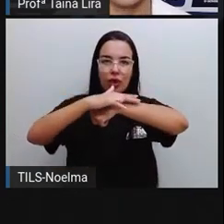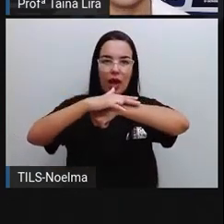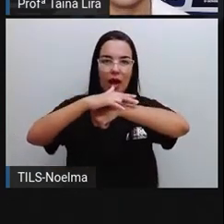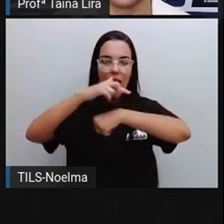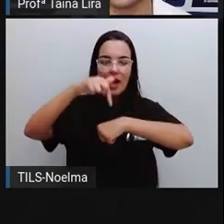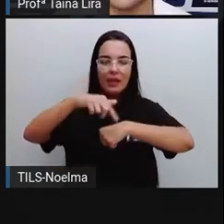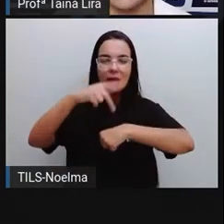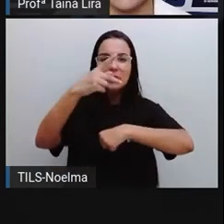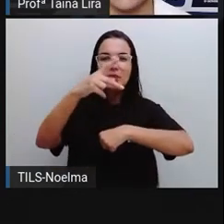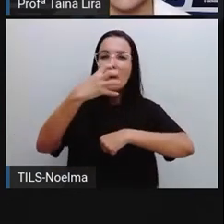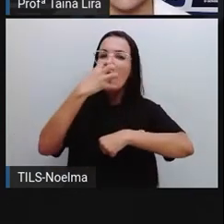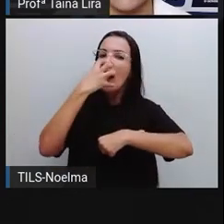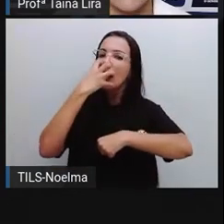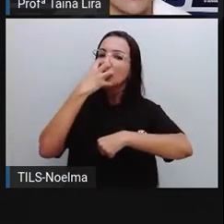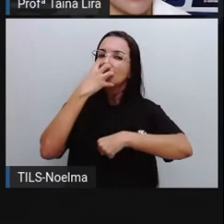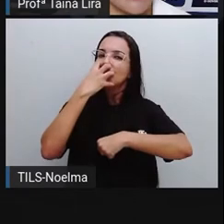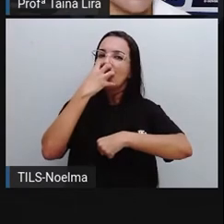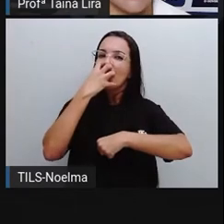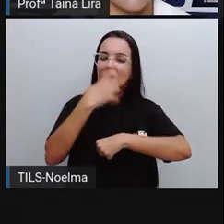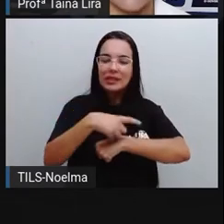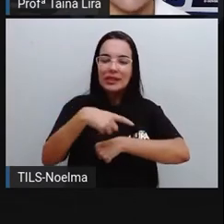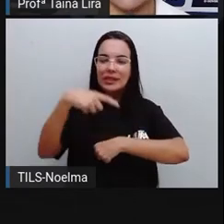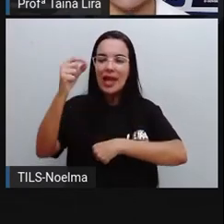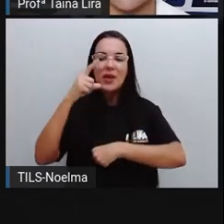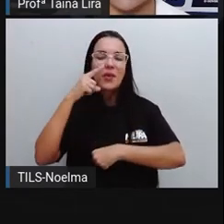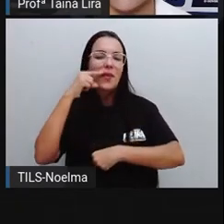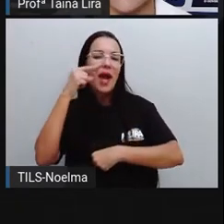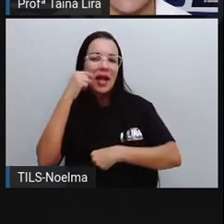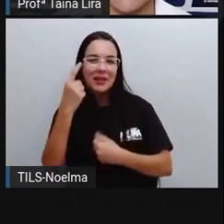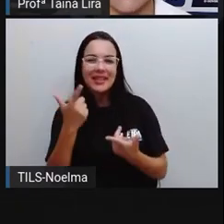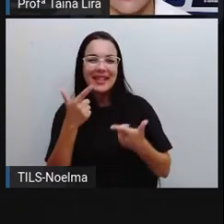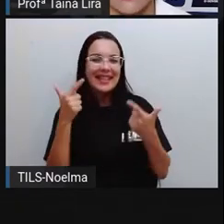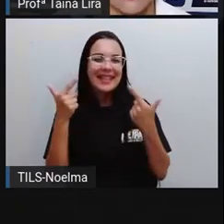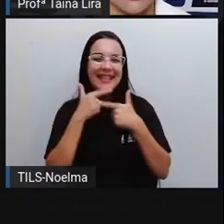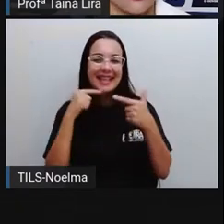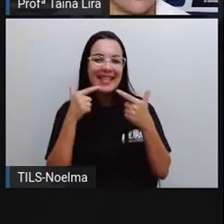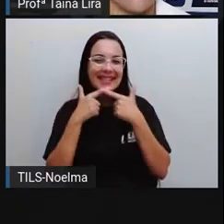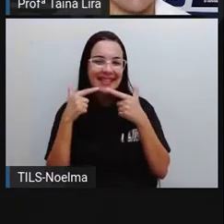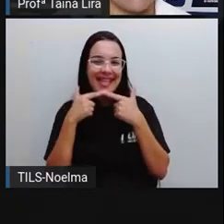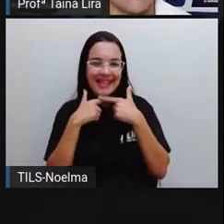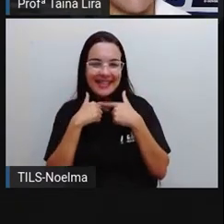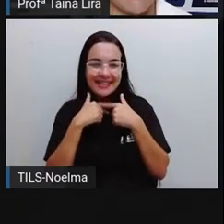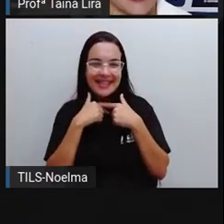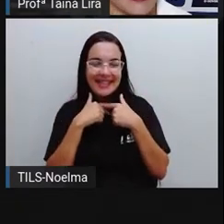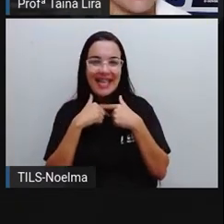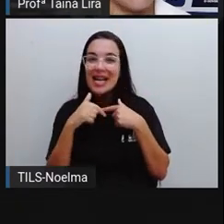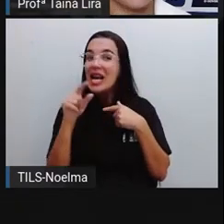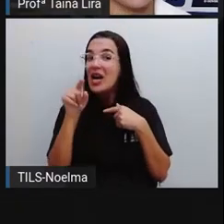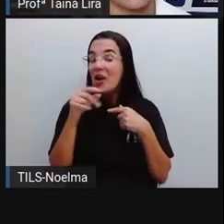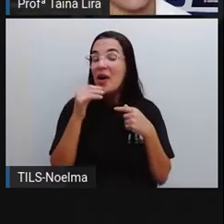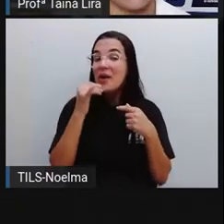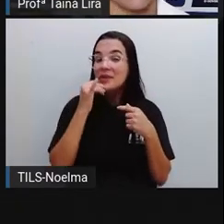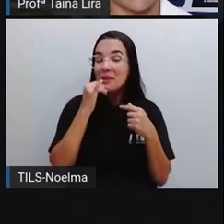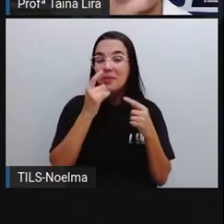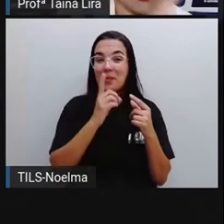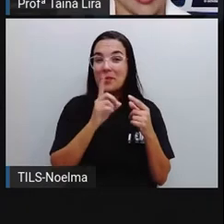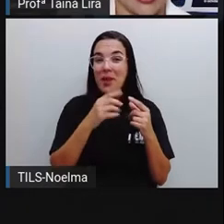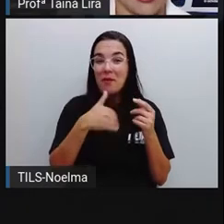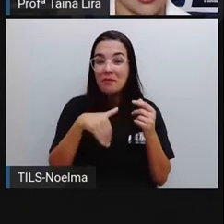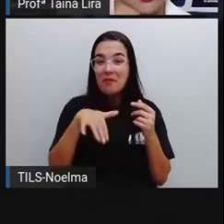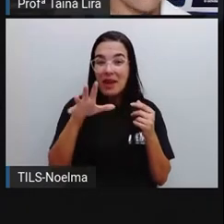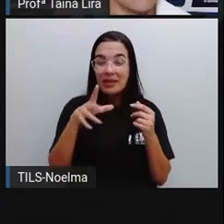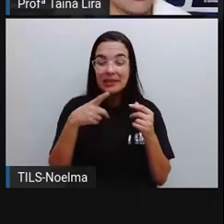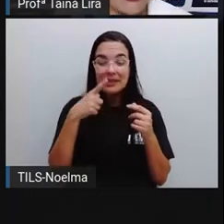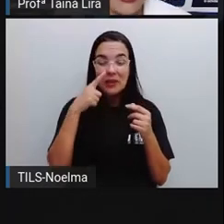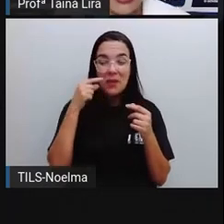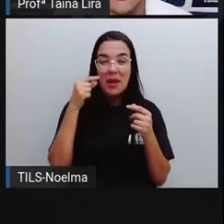Então, é engraçado, né, segundo ano, ele não está querendo dizer que vai sair um gato no sentido que vai transformar